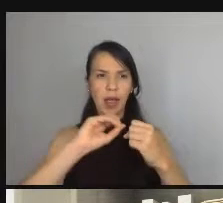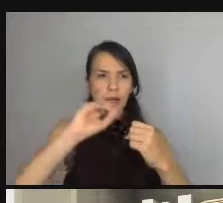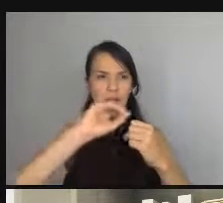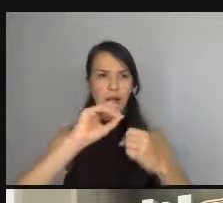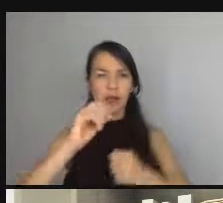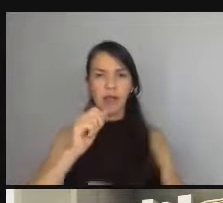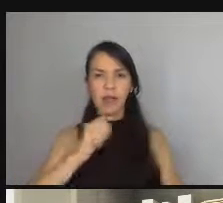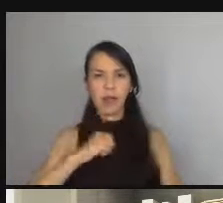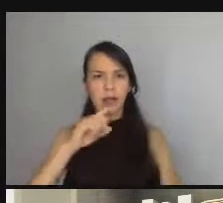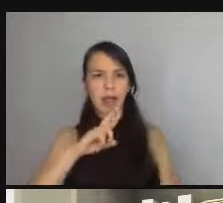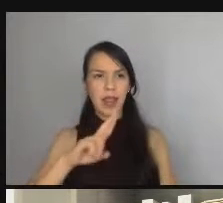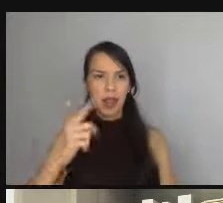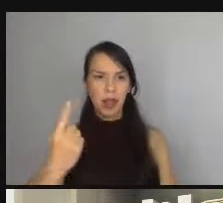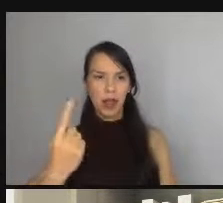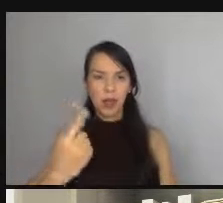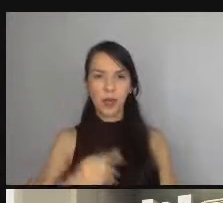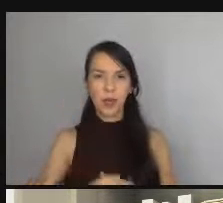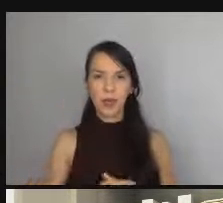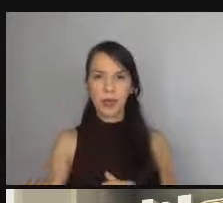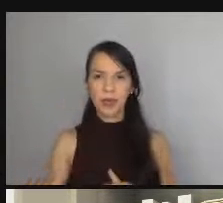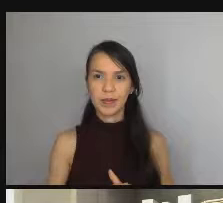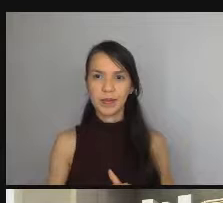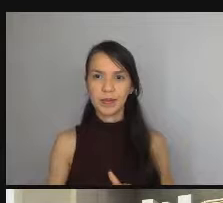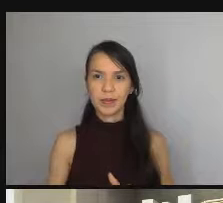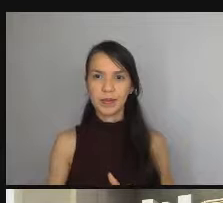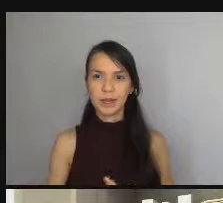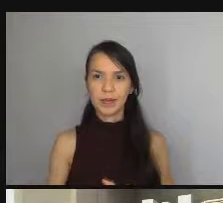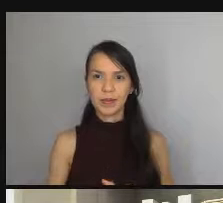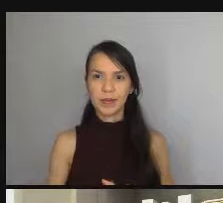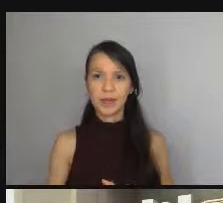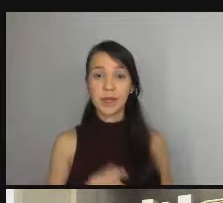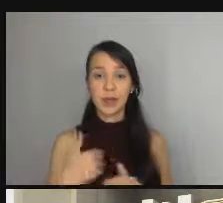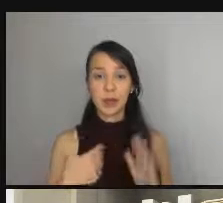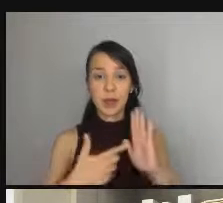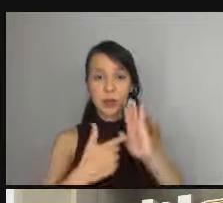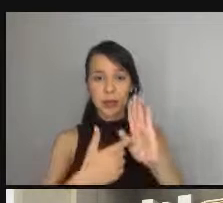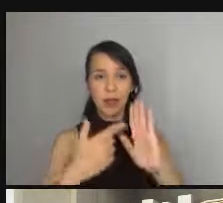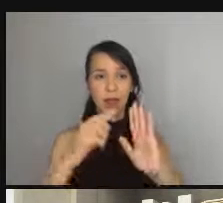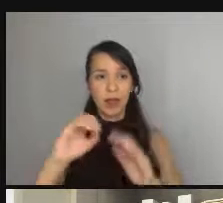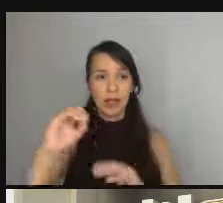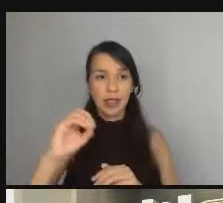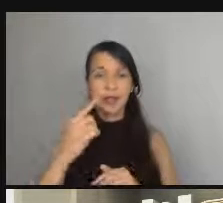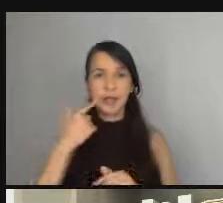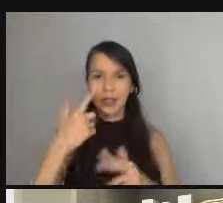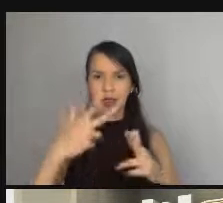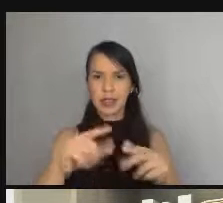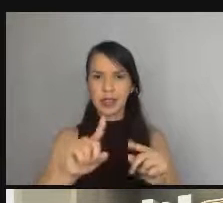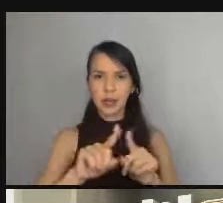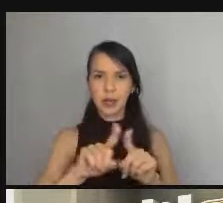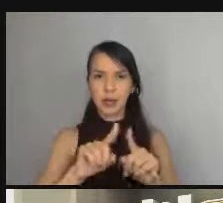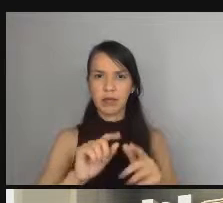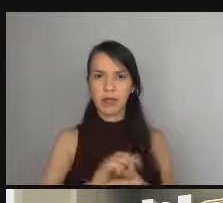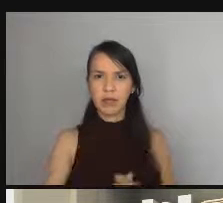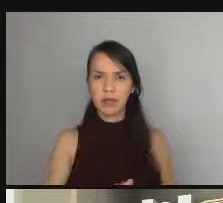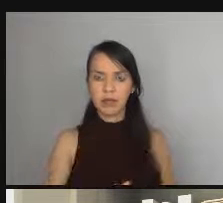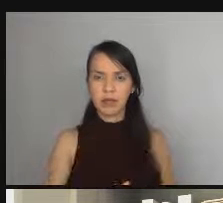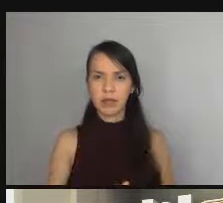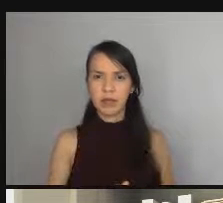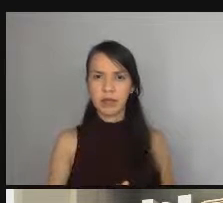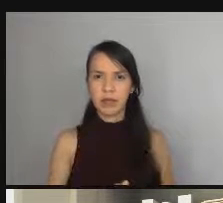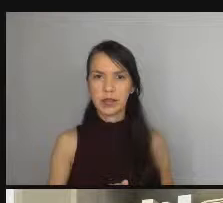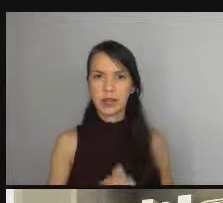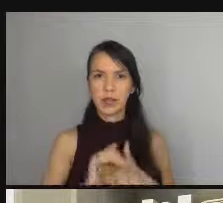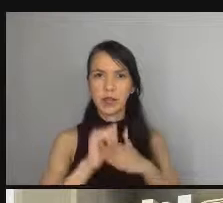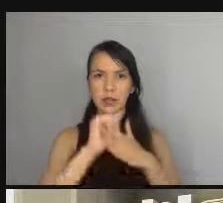elevado a zero o resultado é um quando dá erro ele agora é zero então vamos fazer a mesma coisa aqui pessoal vamos seguir a mesma